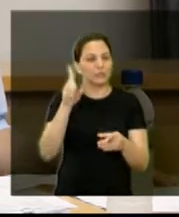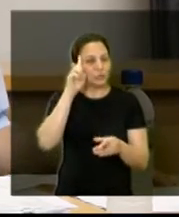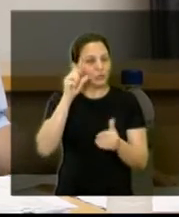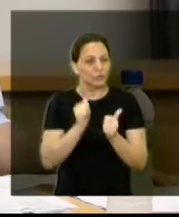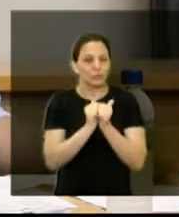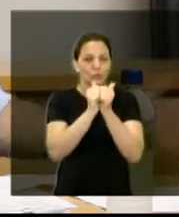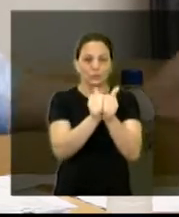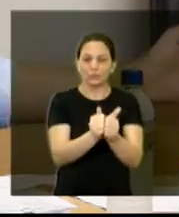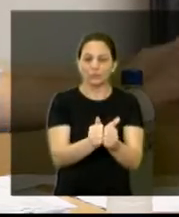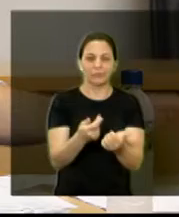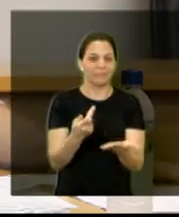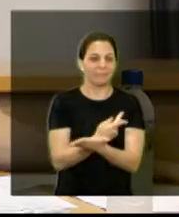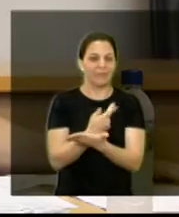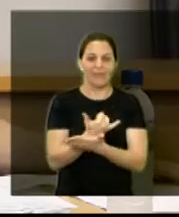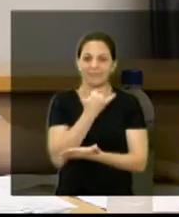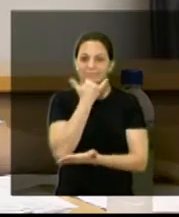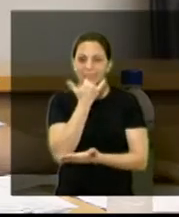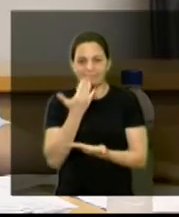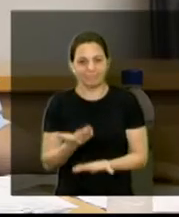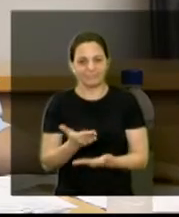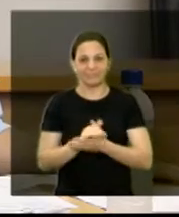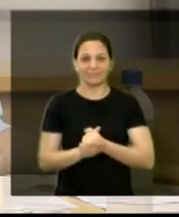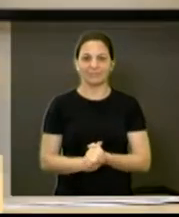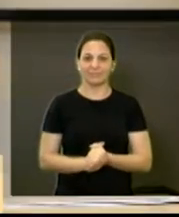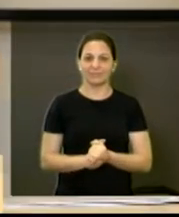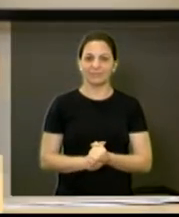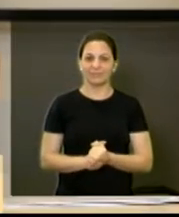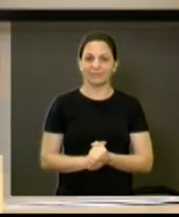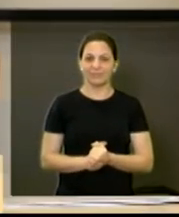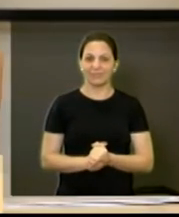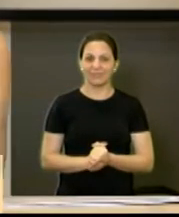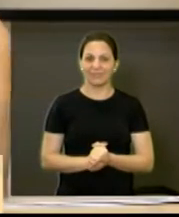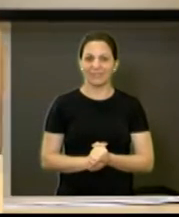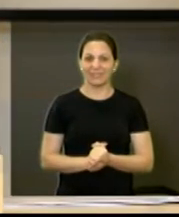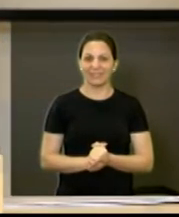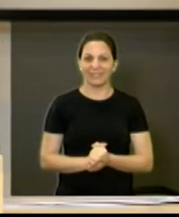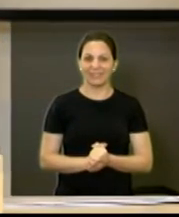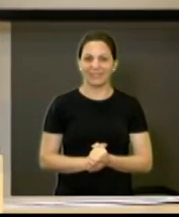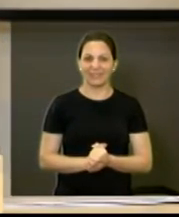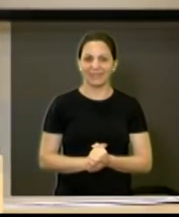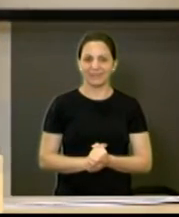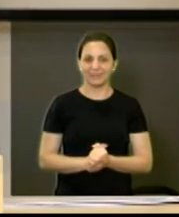cometendo essas gafas aí. Mas, obrigado, É para o protocolo, não tem problema, né?